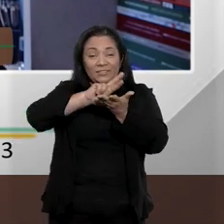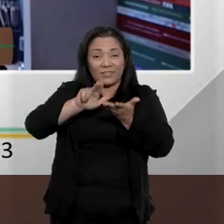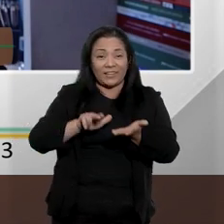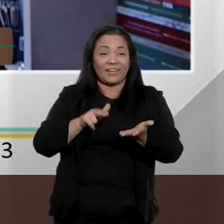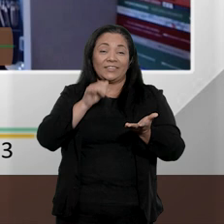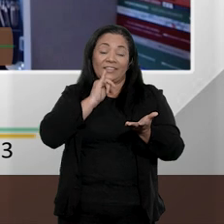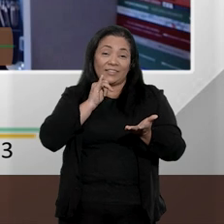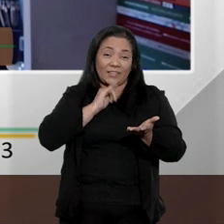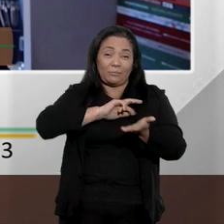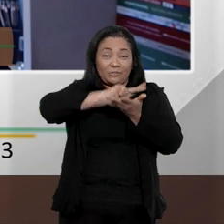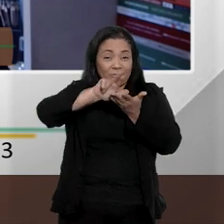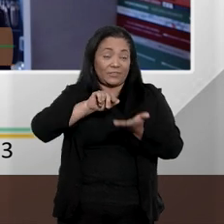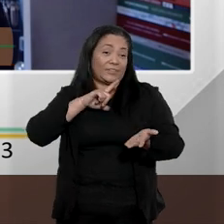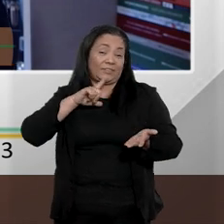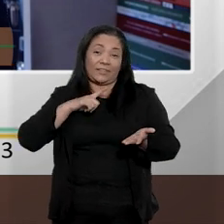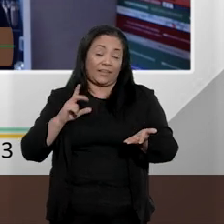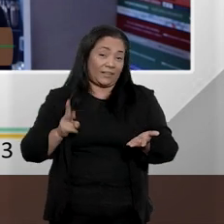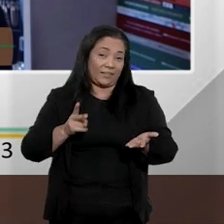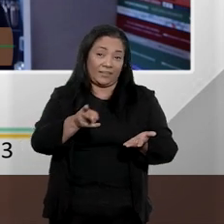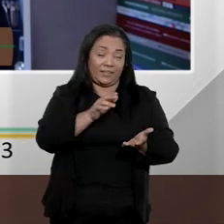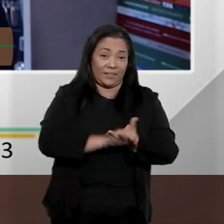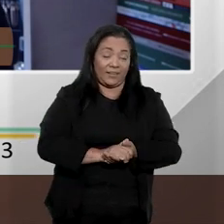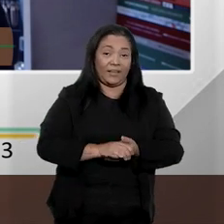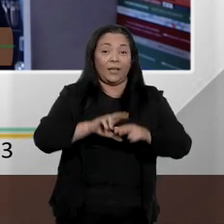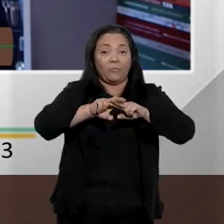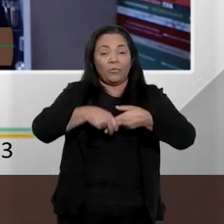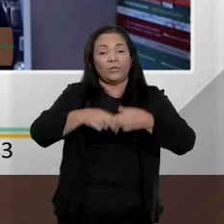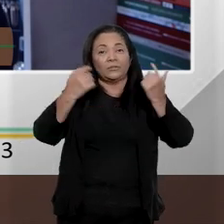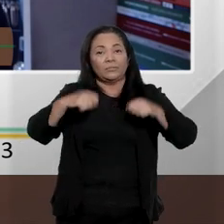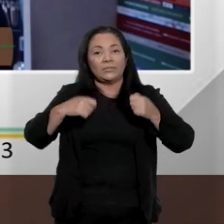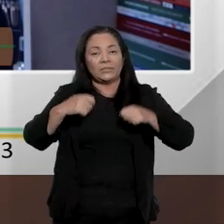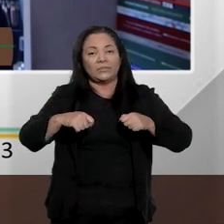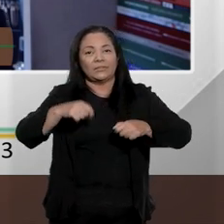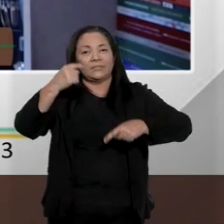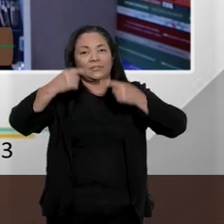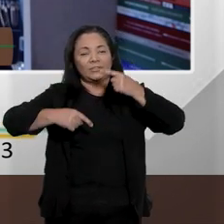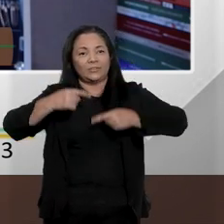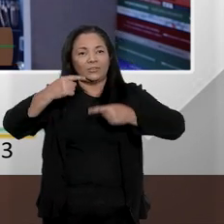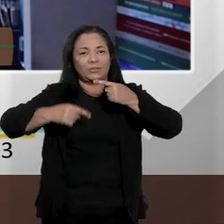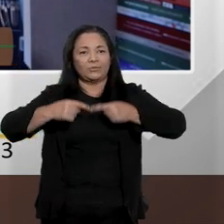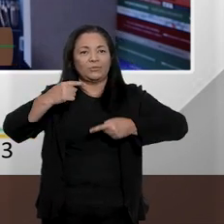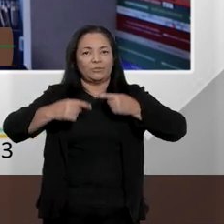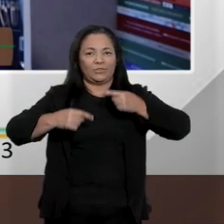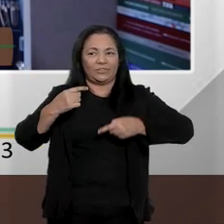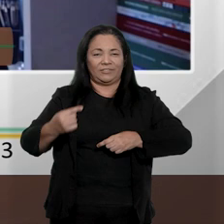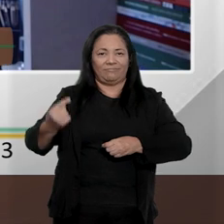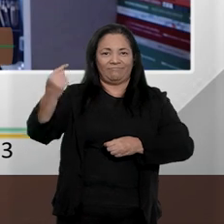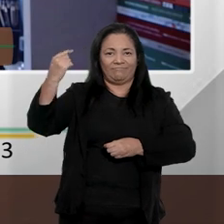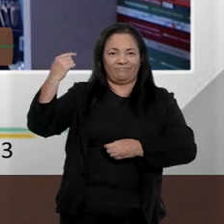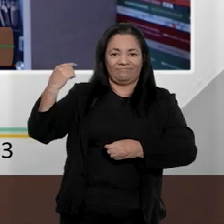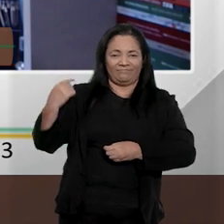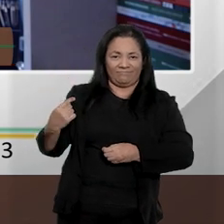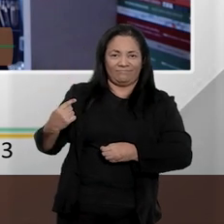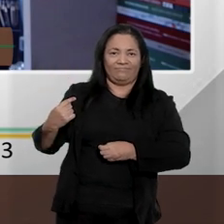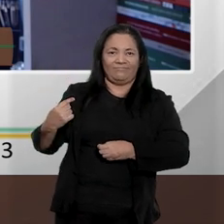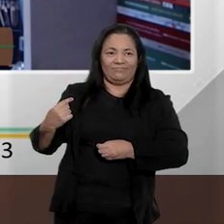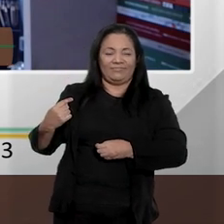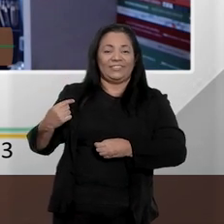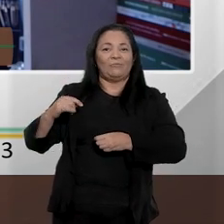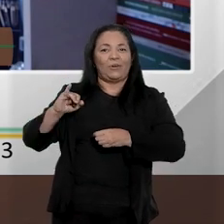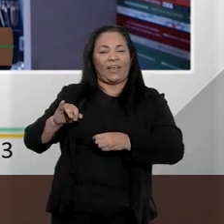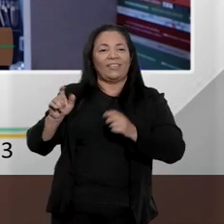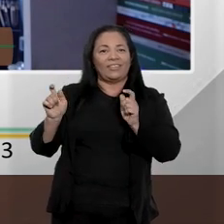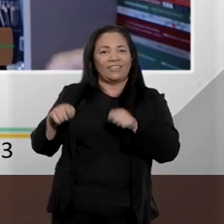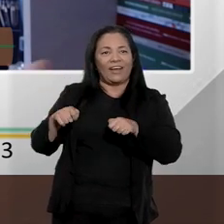importante, paradigmática, lá na base, muitas vezes, a situação já está sendo contornada por outras